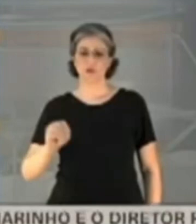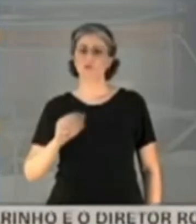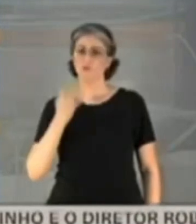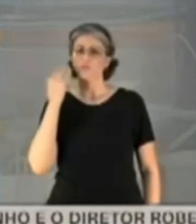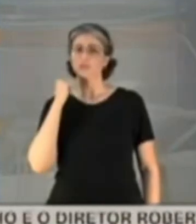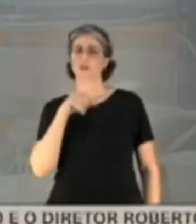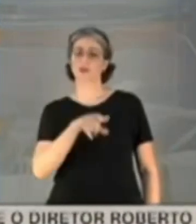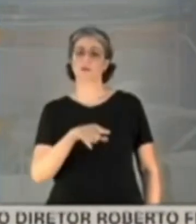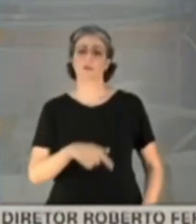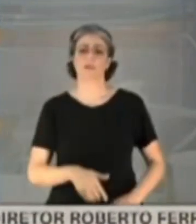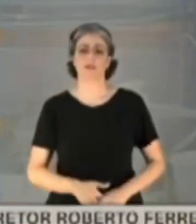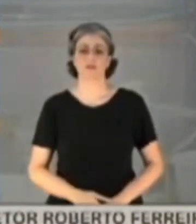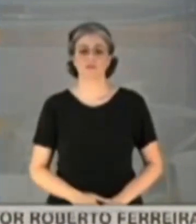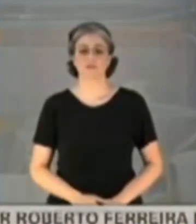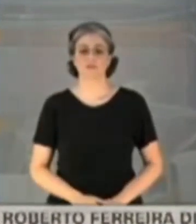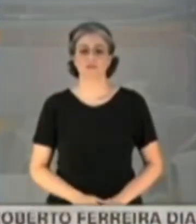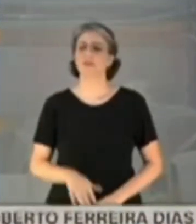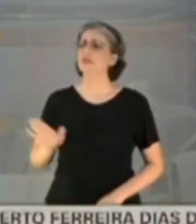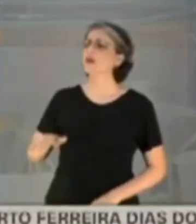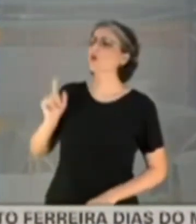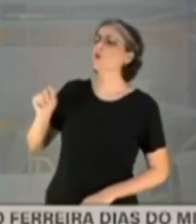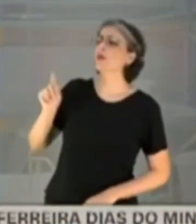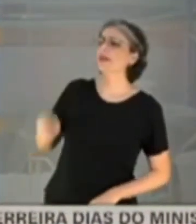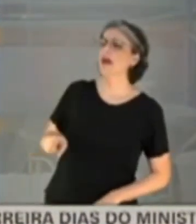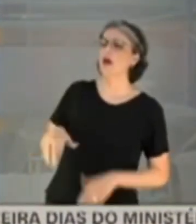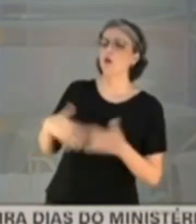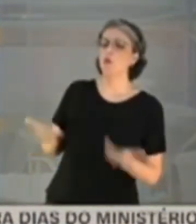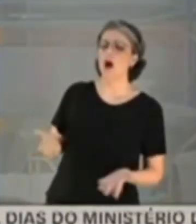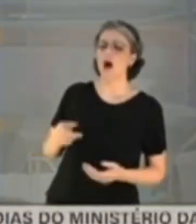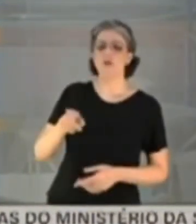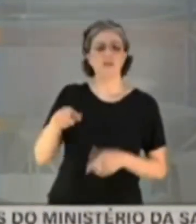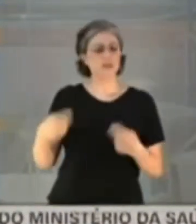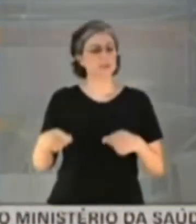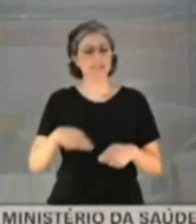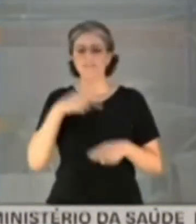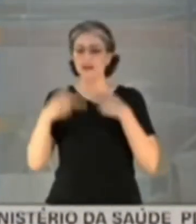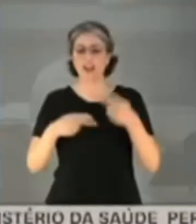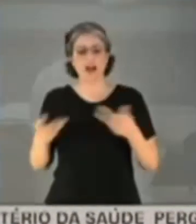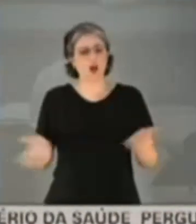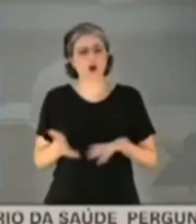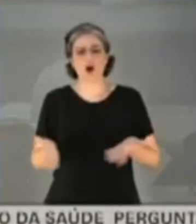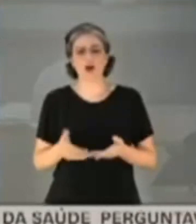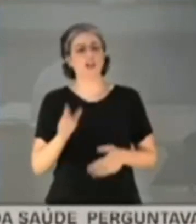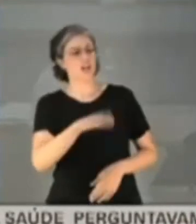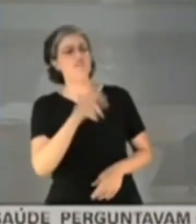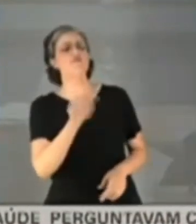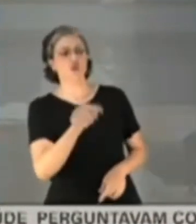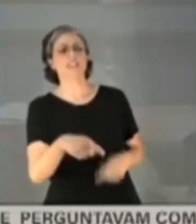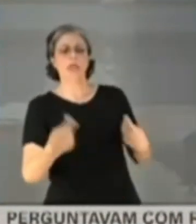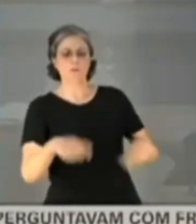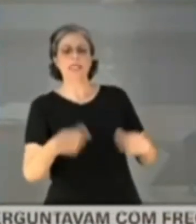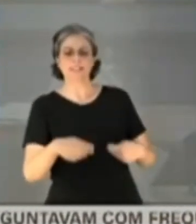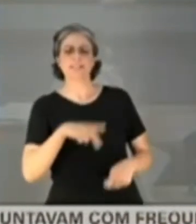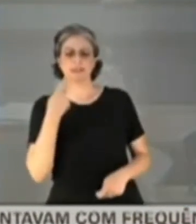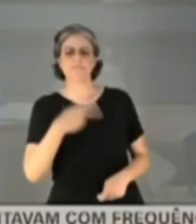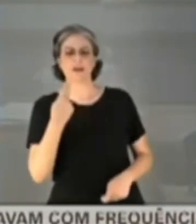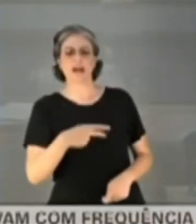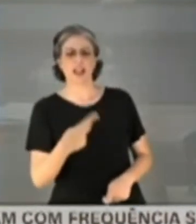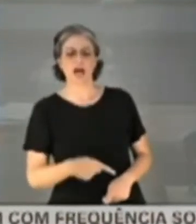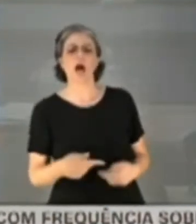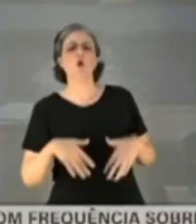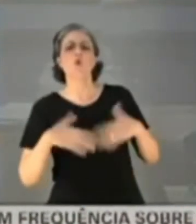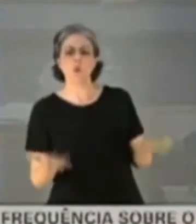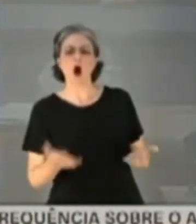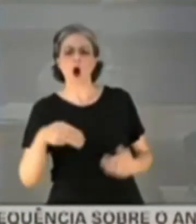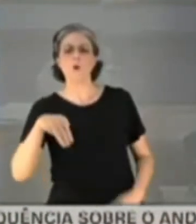Agora você tem que falar. Qual é? Qual é motivação? Agora você tem que falar a motivação. Qual é a Você tem que falar. Qual é a motivação? Qual é a